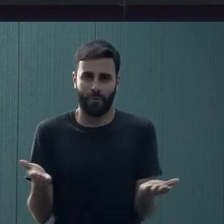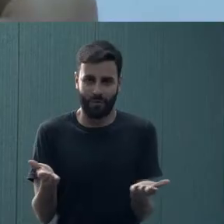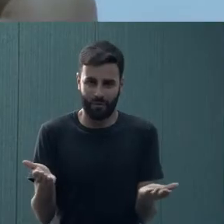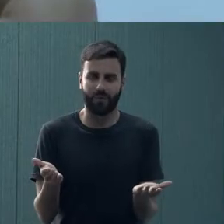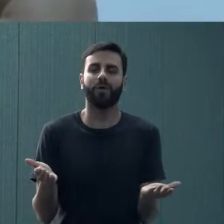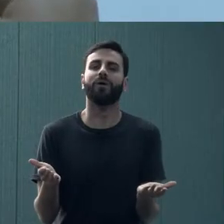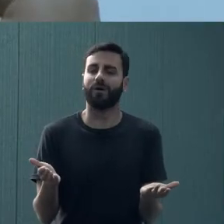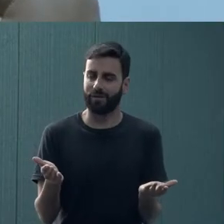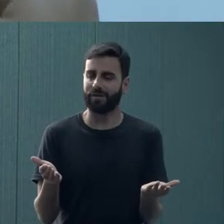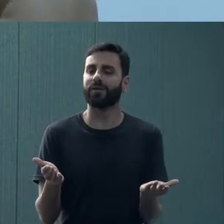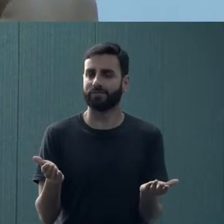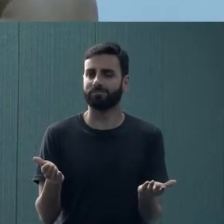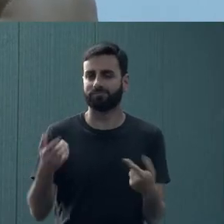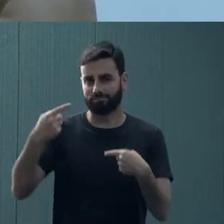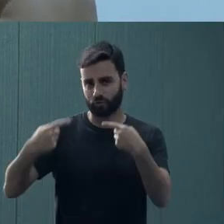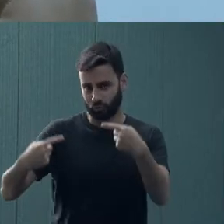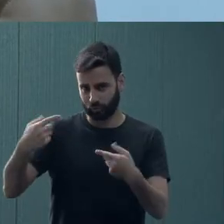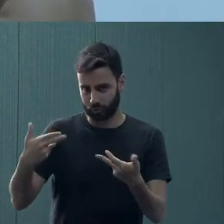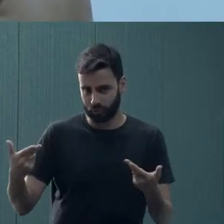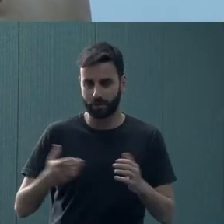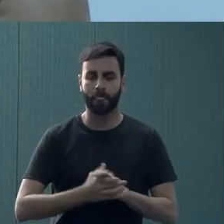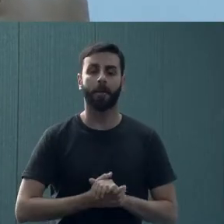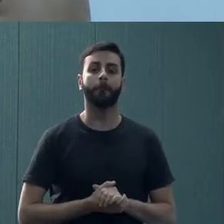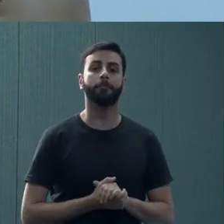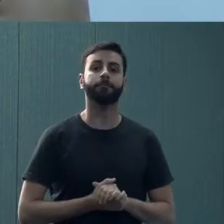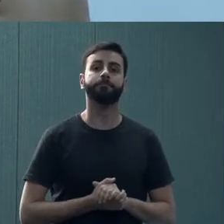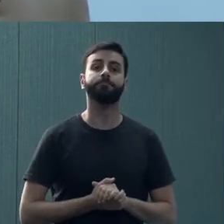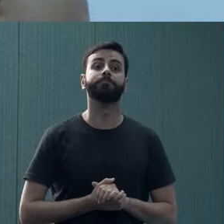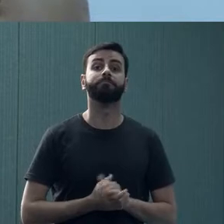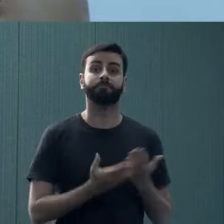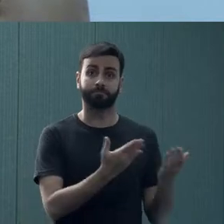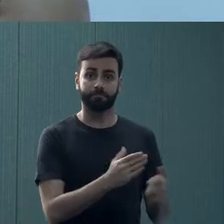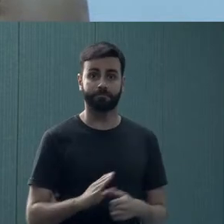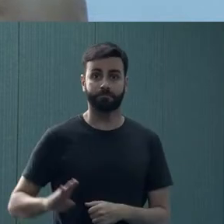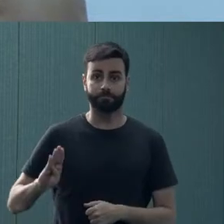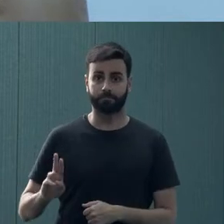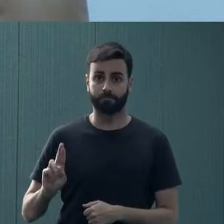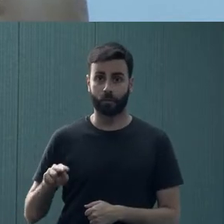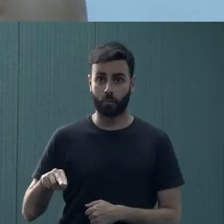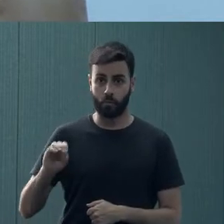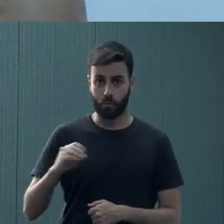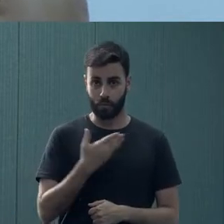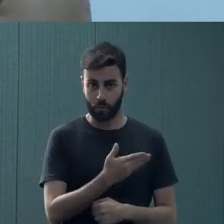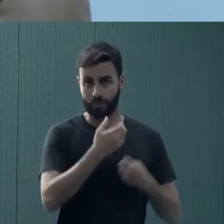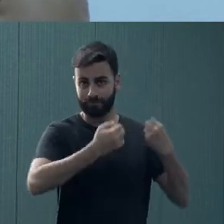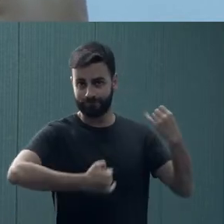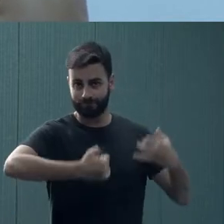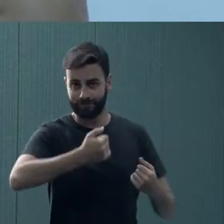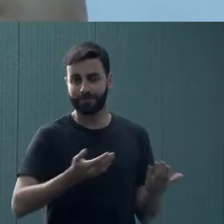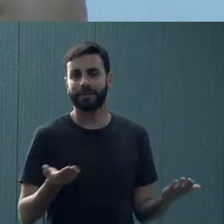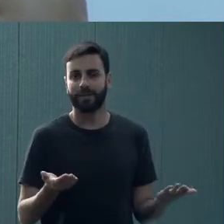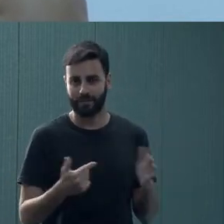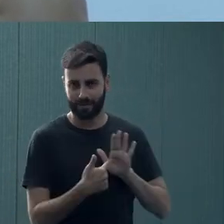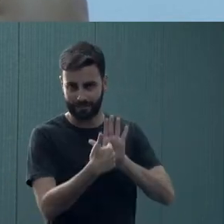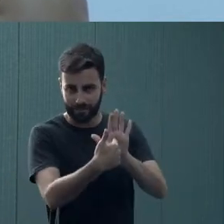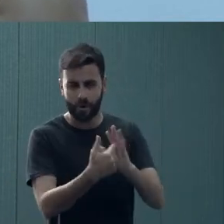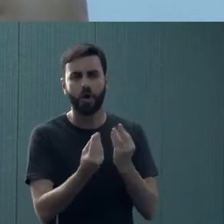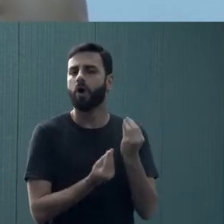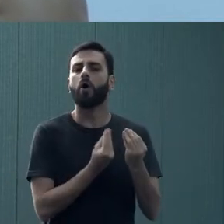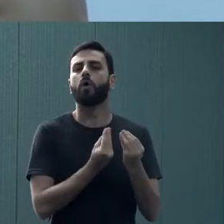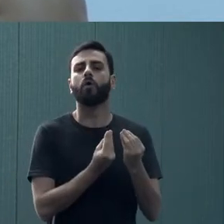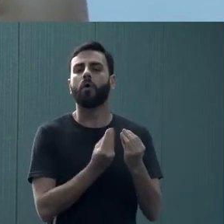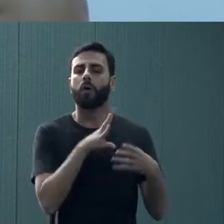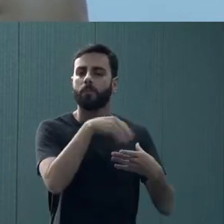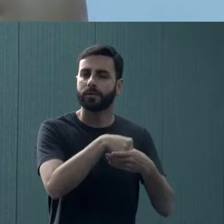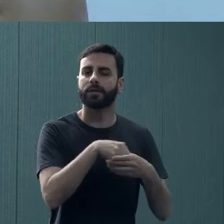panorama institucional, o Bruno, então, vai nos apresentar como isso